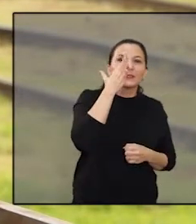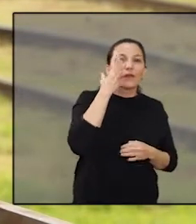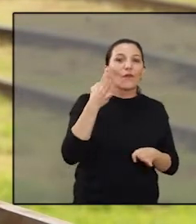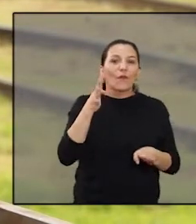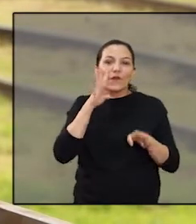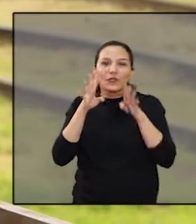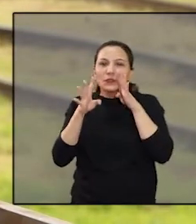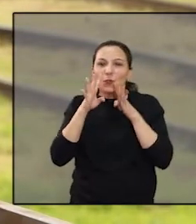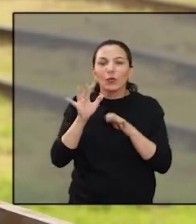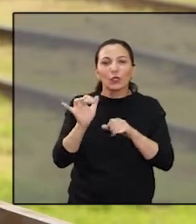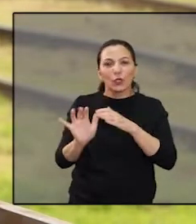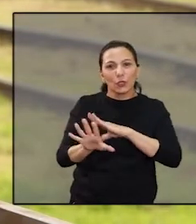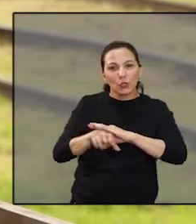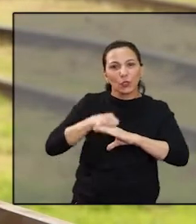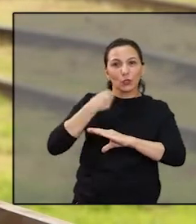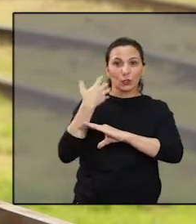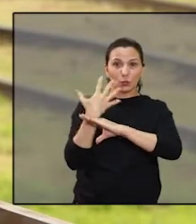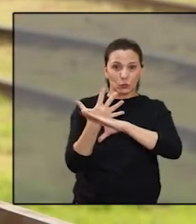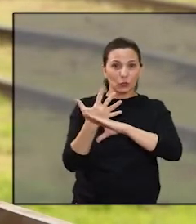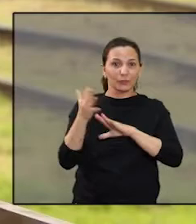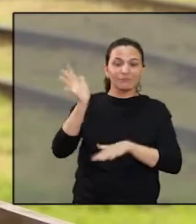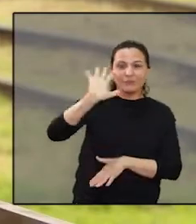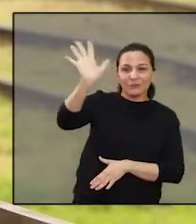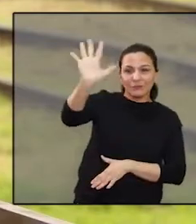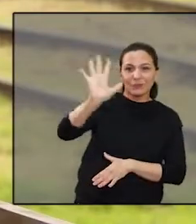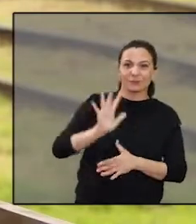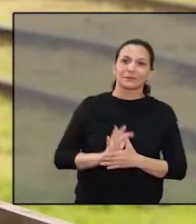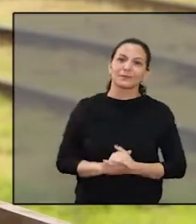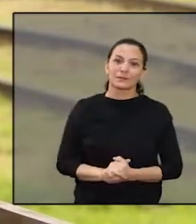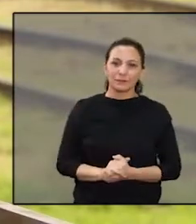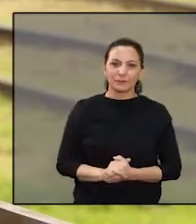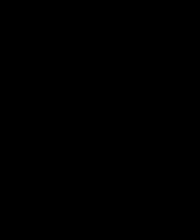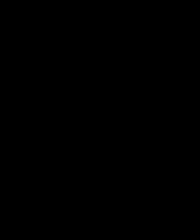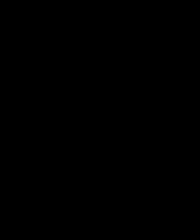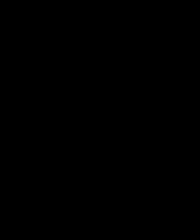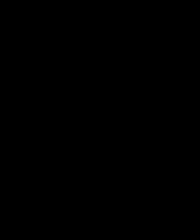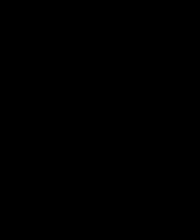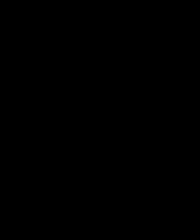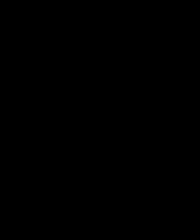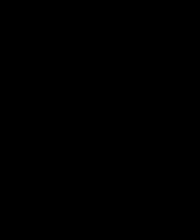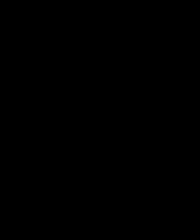você. Nos acompanhe também pelo Facebook e pelo YouTube. Tchau!